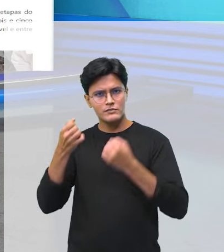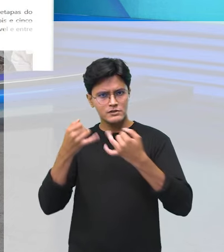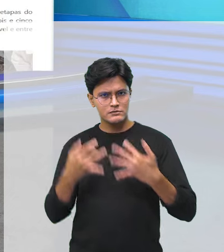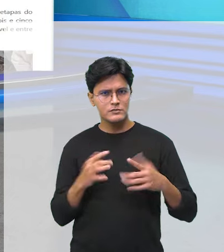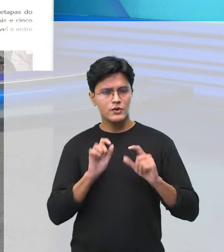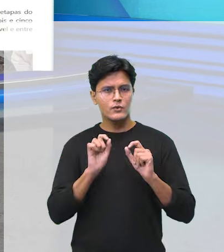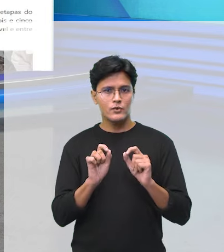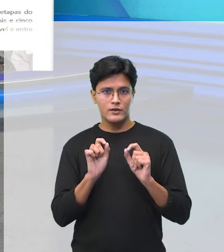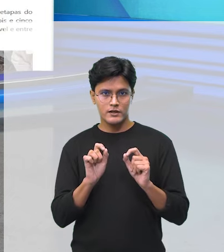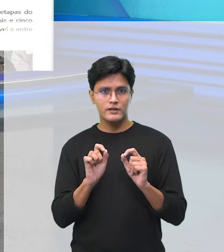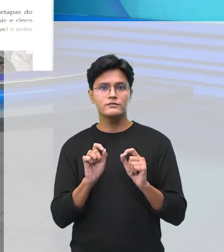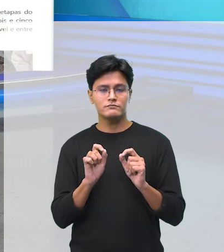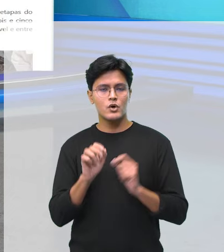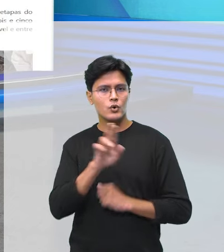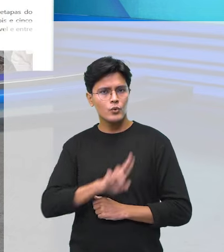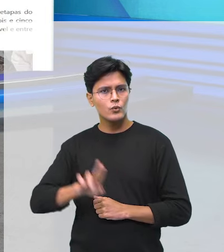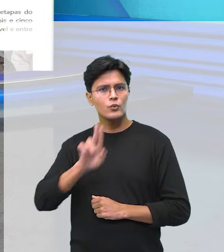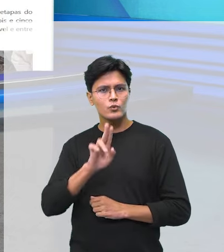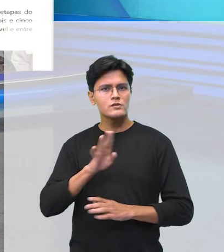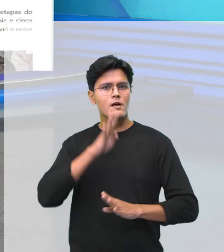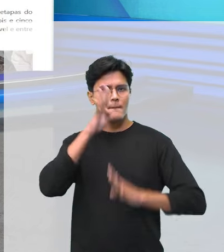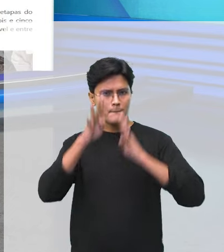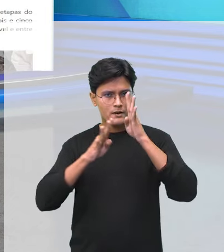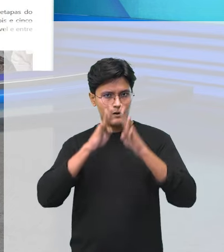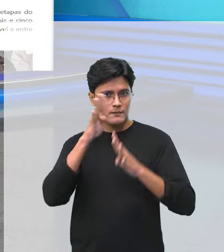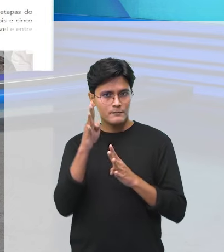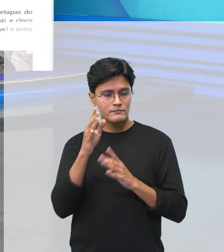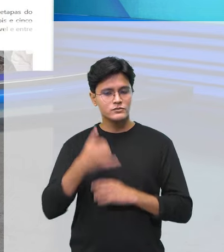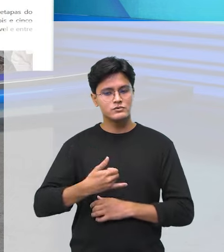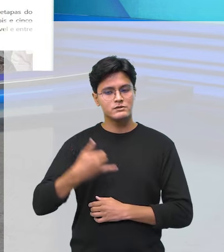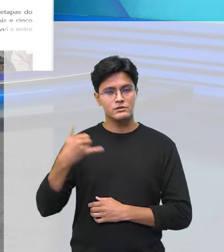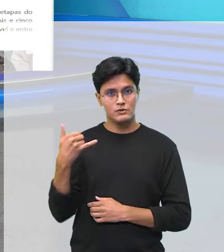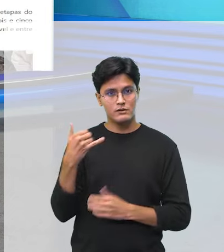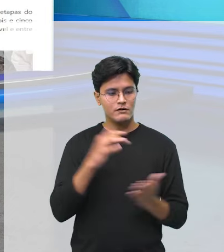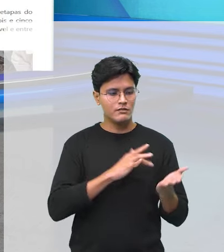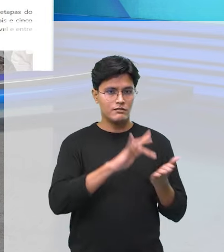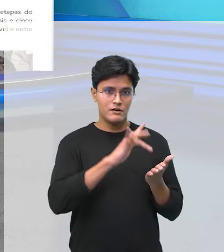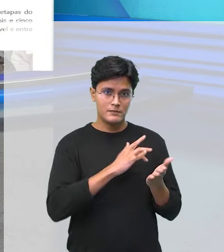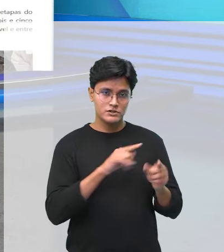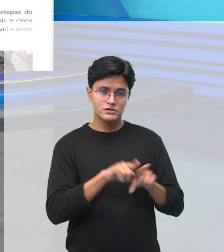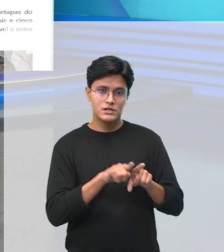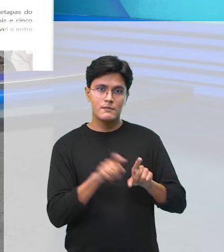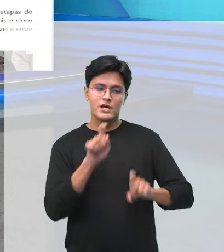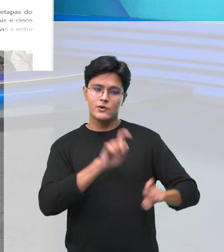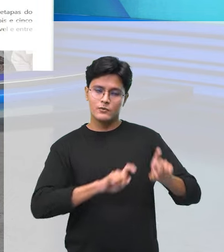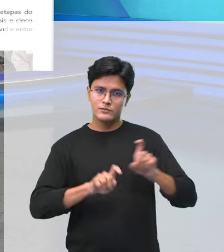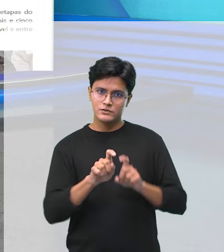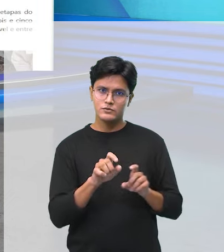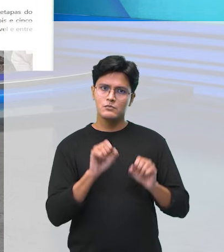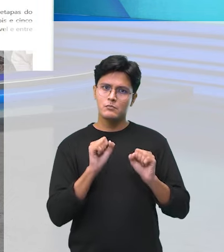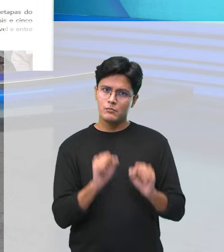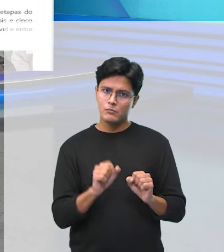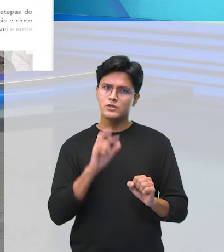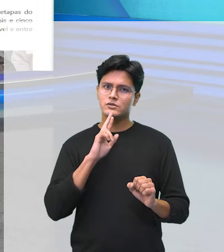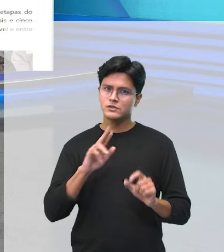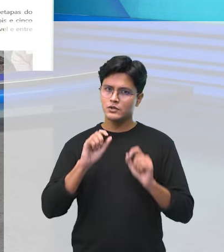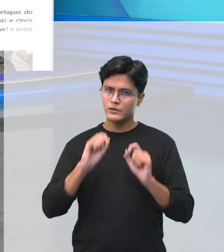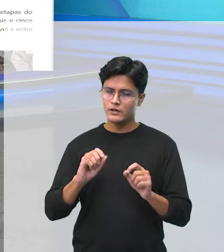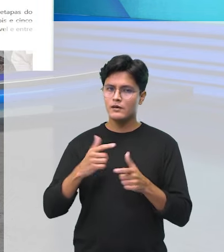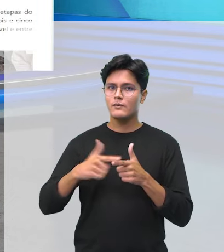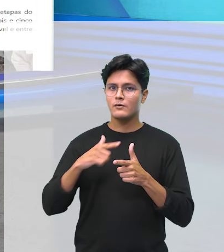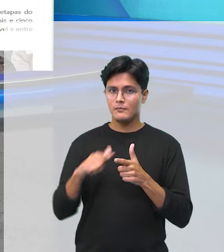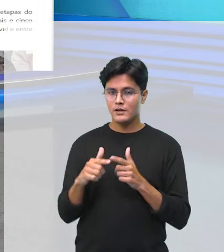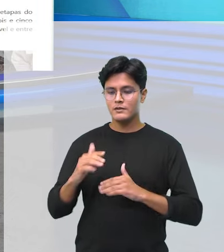uso excessivo de celulares, tablets e do próprio computador pode afetar no desenvolvimento das crianças. Abre aspas.